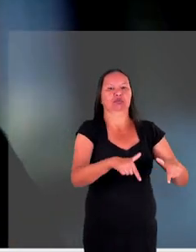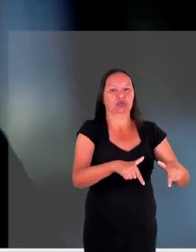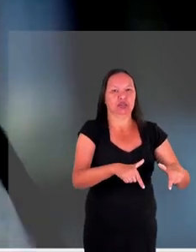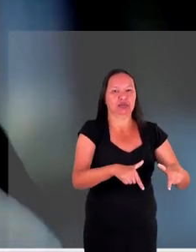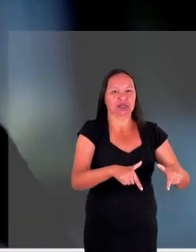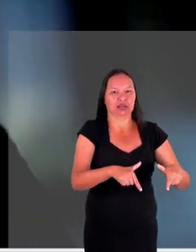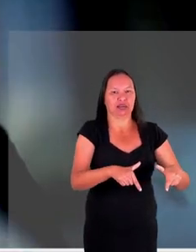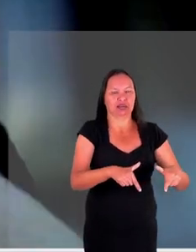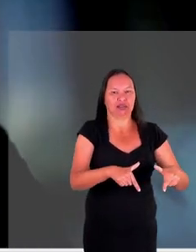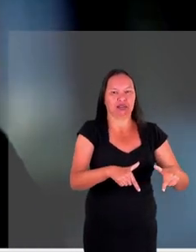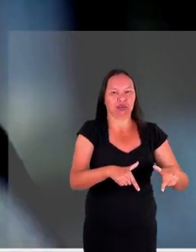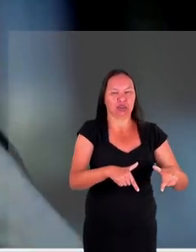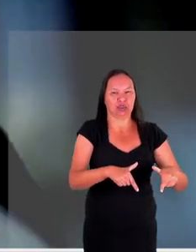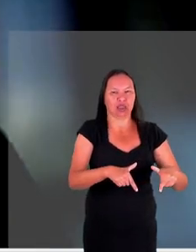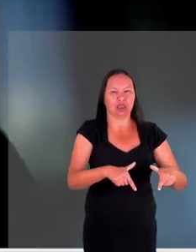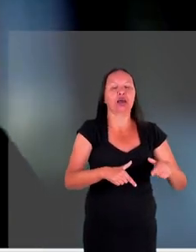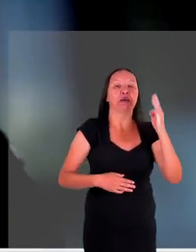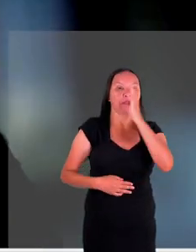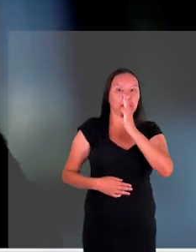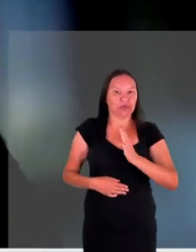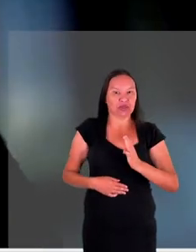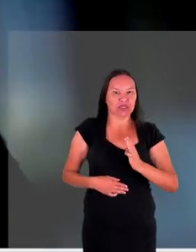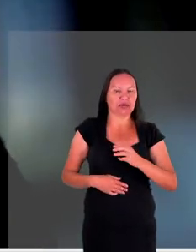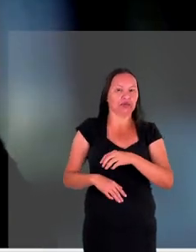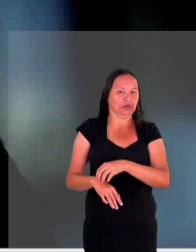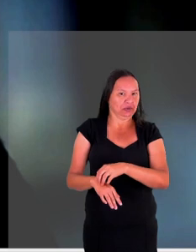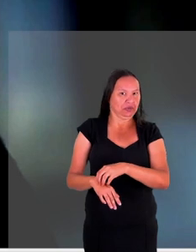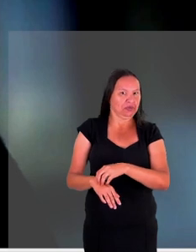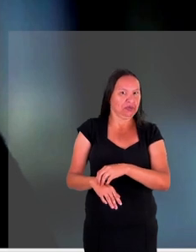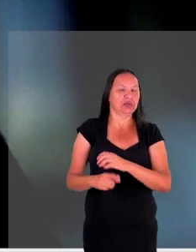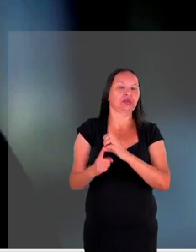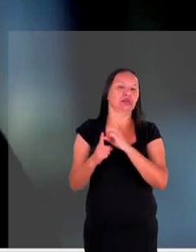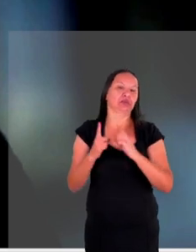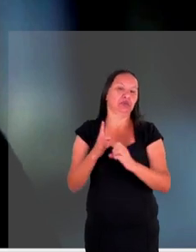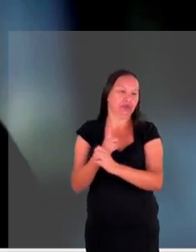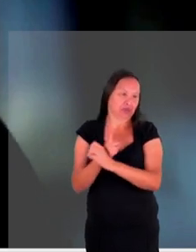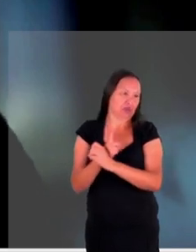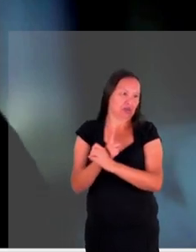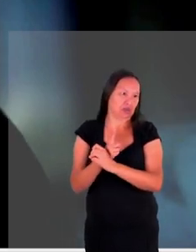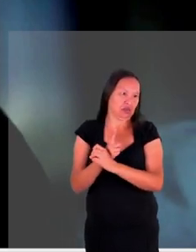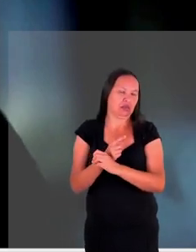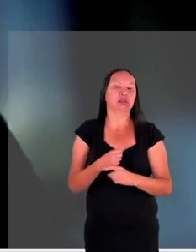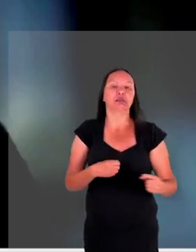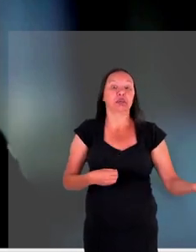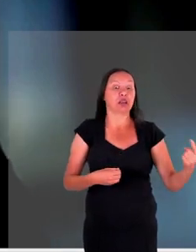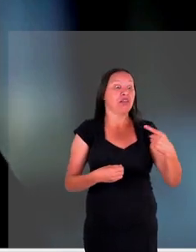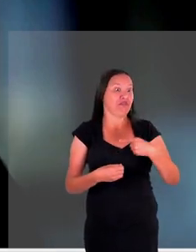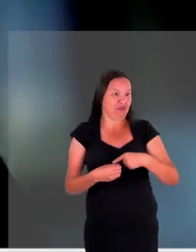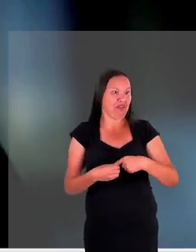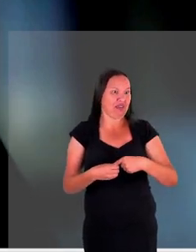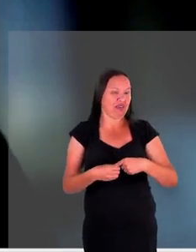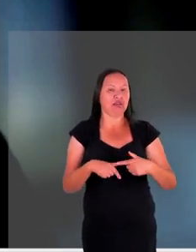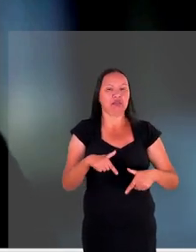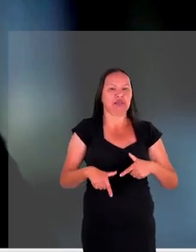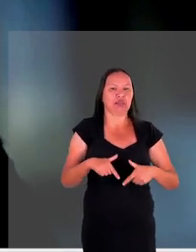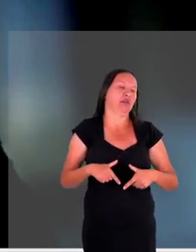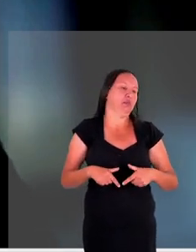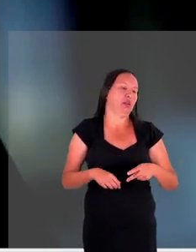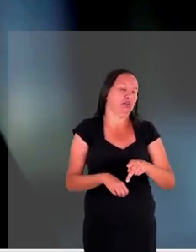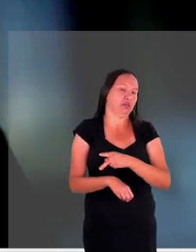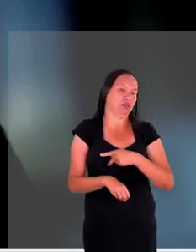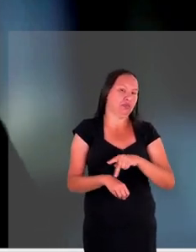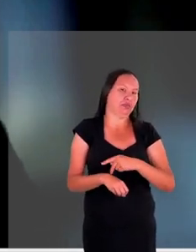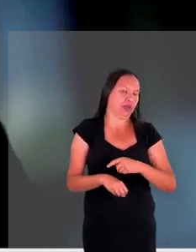inserir no Brasil e virar membros produtivos da sociedade para que eles sejam independentes no país que os